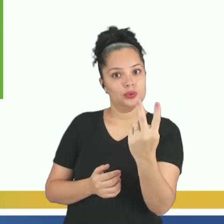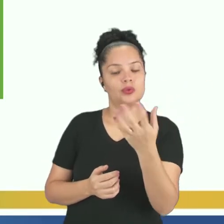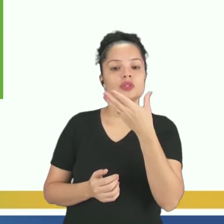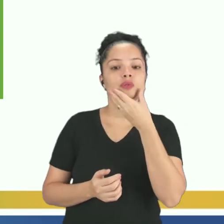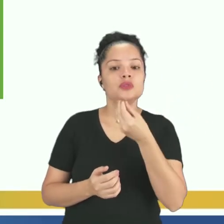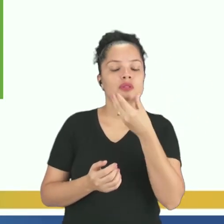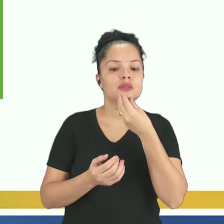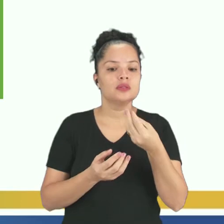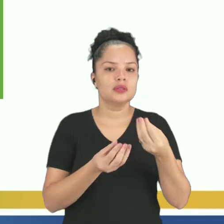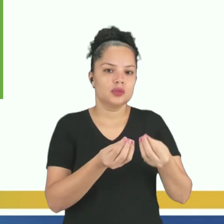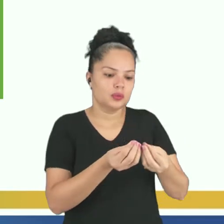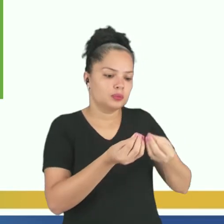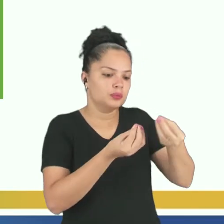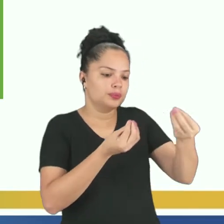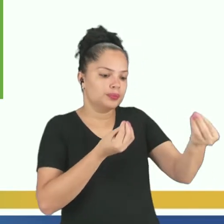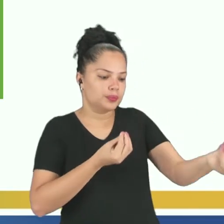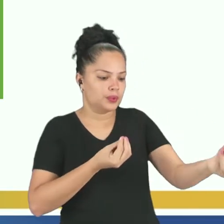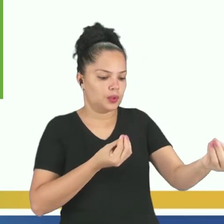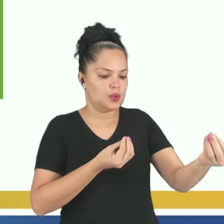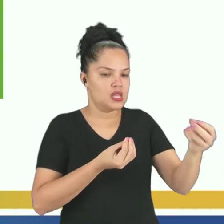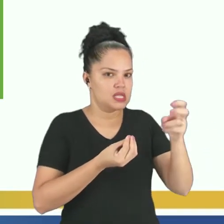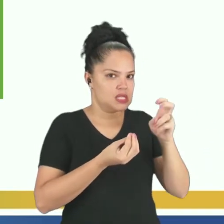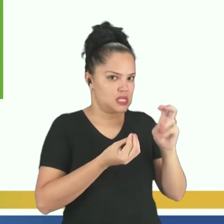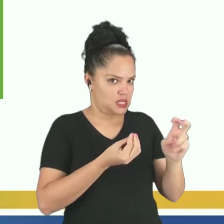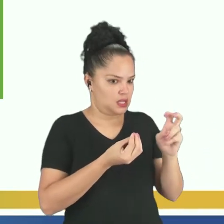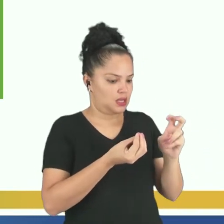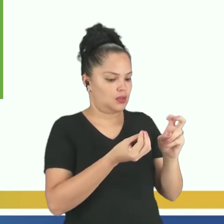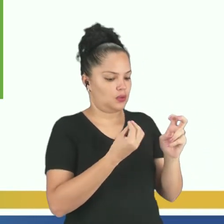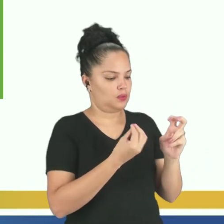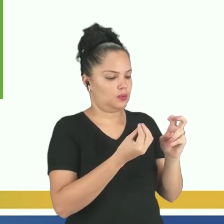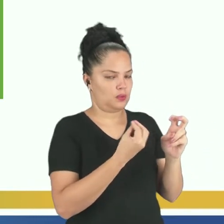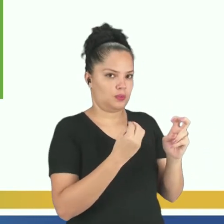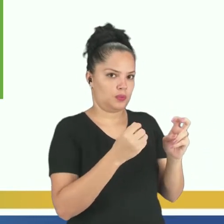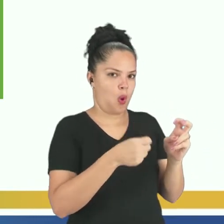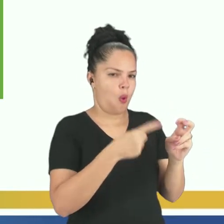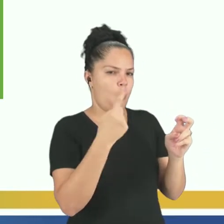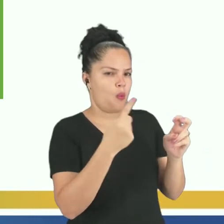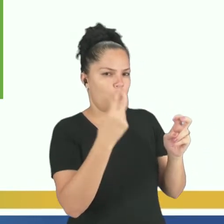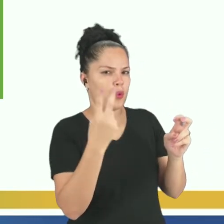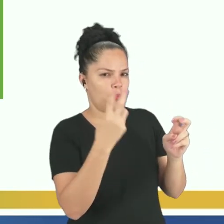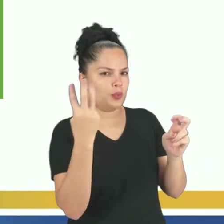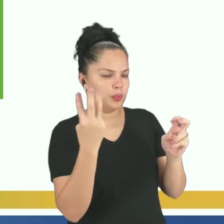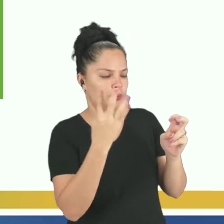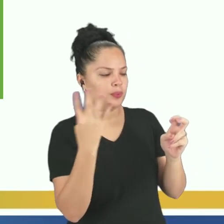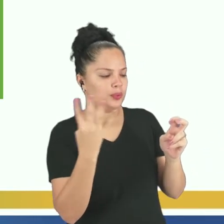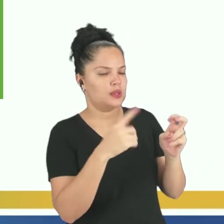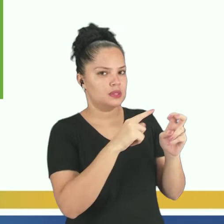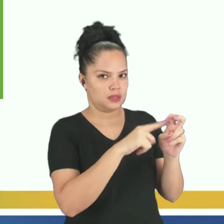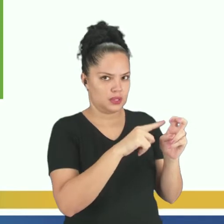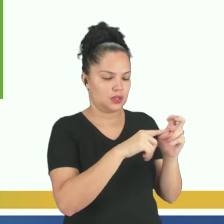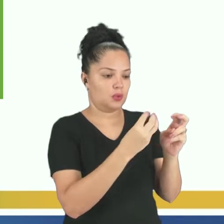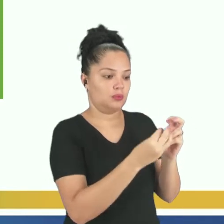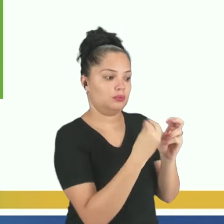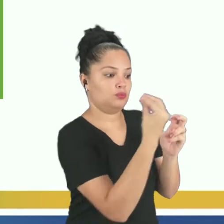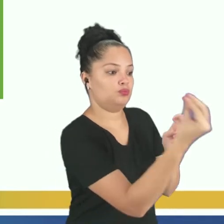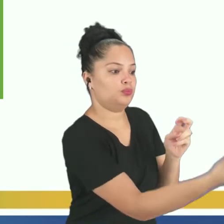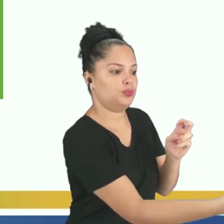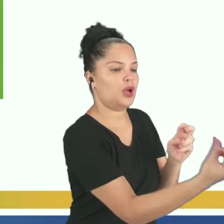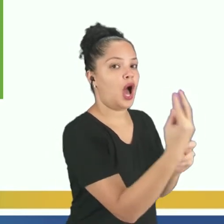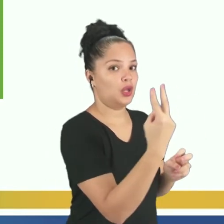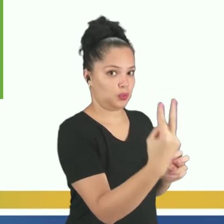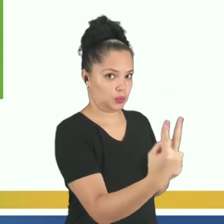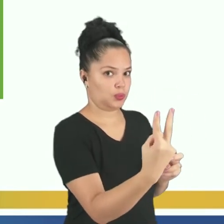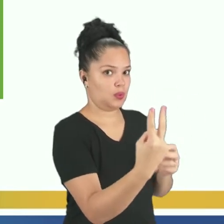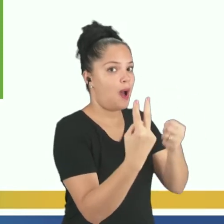o Emmanuel fizesse assim, a cada cinco moedas que eu conto, eu lhe dou duas. Então, Emmanuel contou cinco moedas, após contar as cinco,